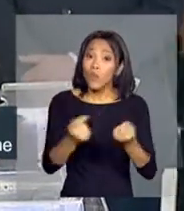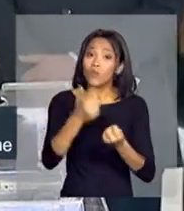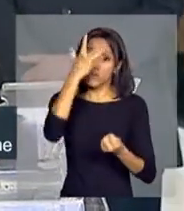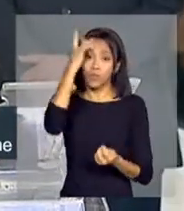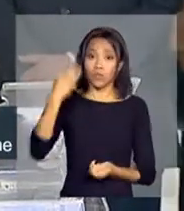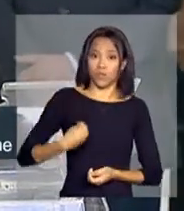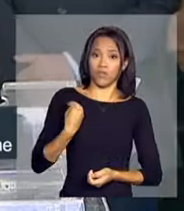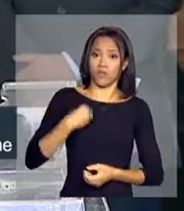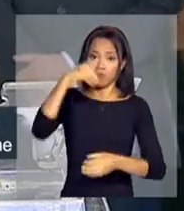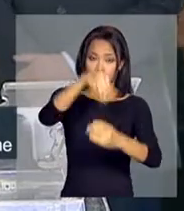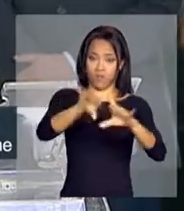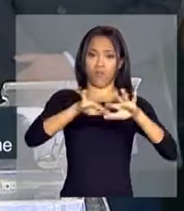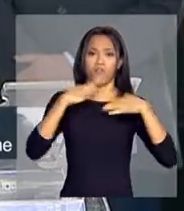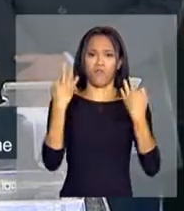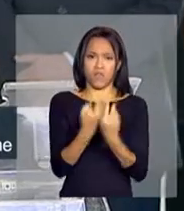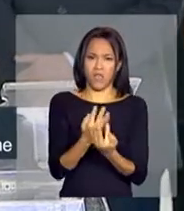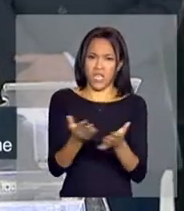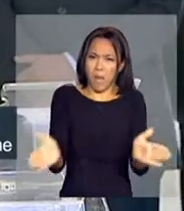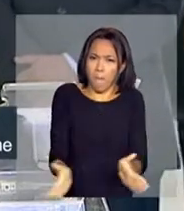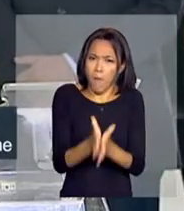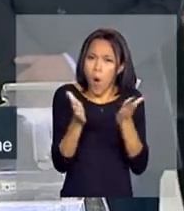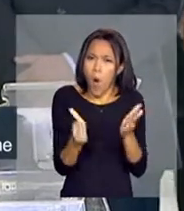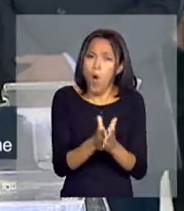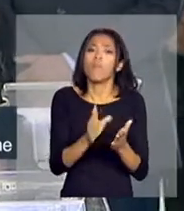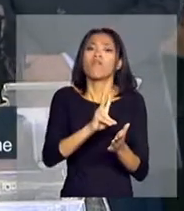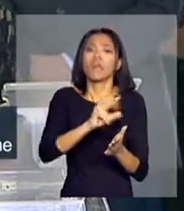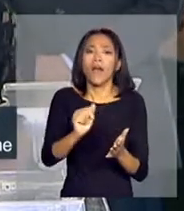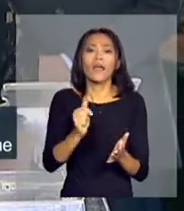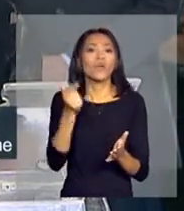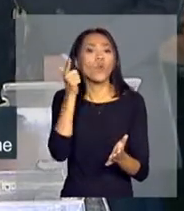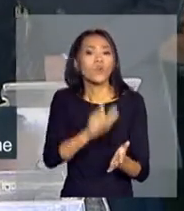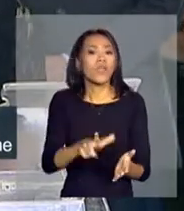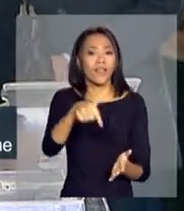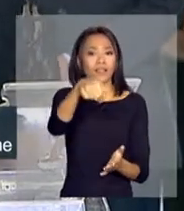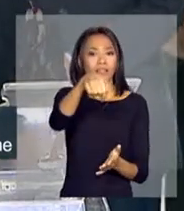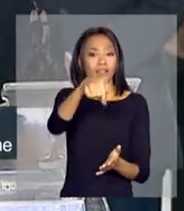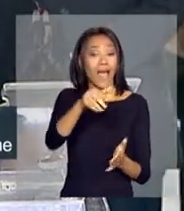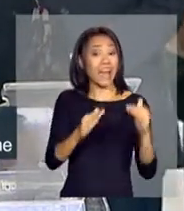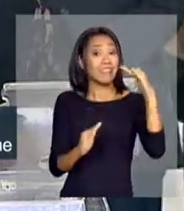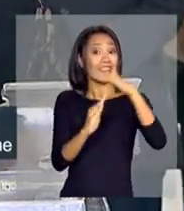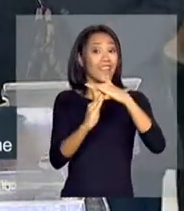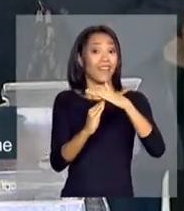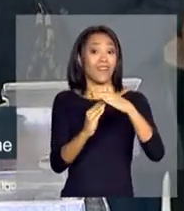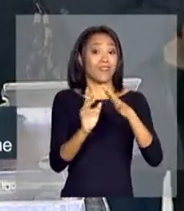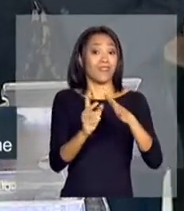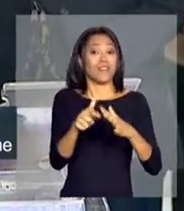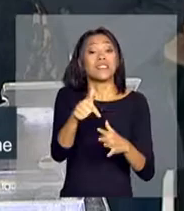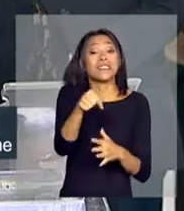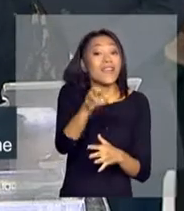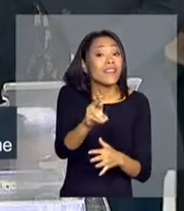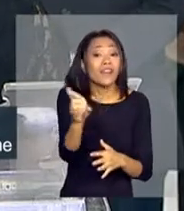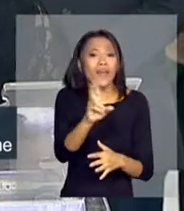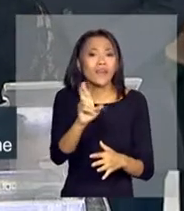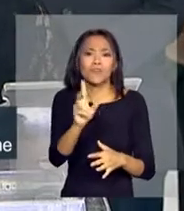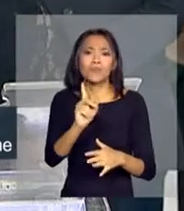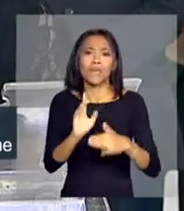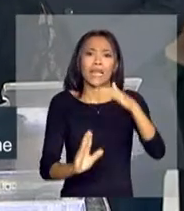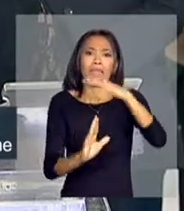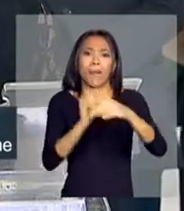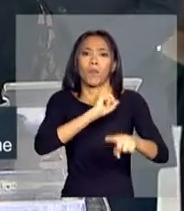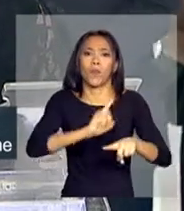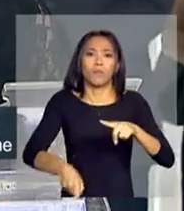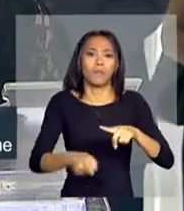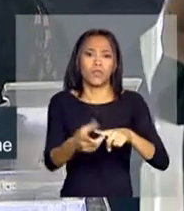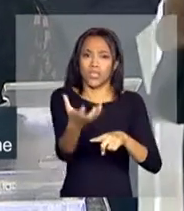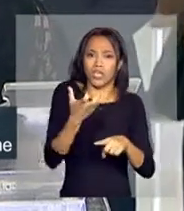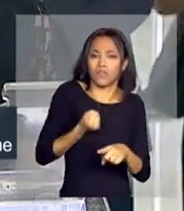família extremamente pobre receberão até R 70. Então, não existe um teto, não existe nada que proíba a família